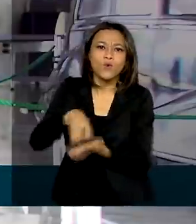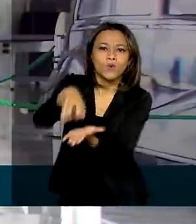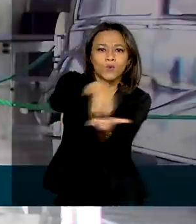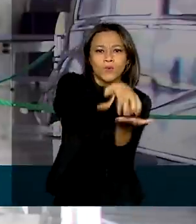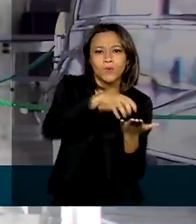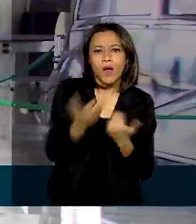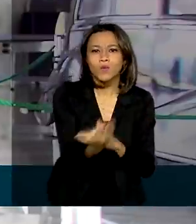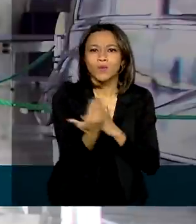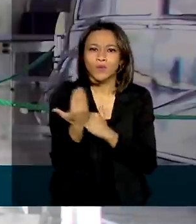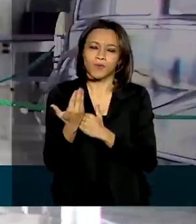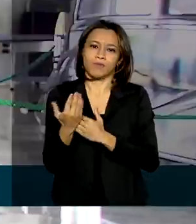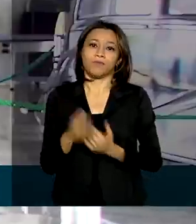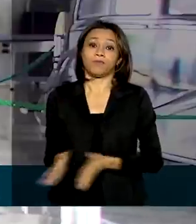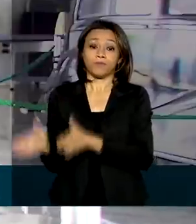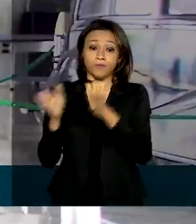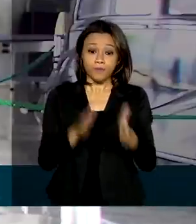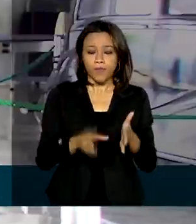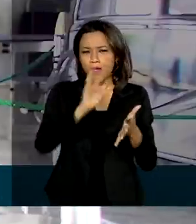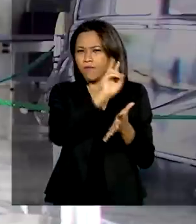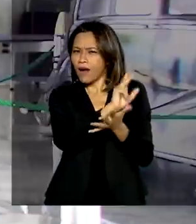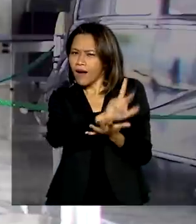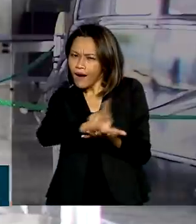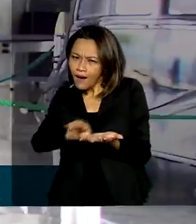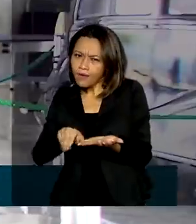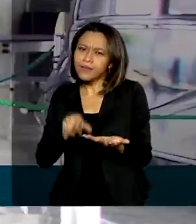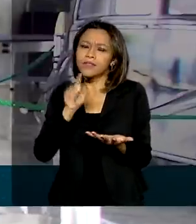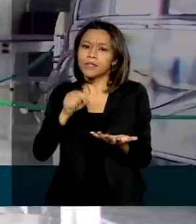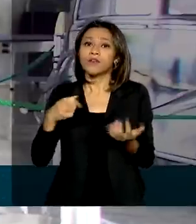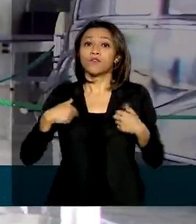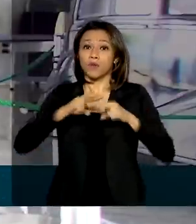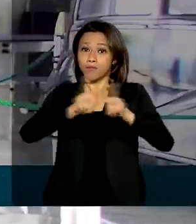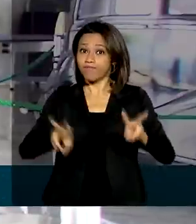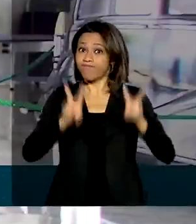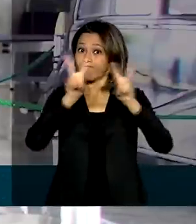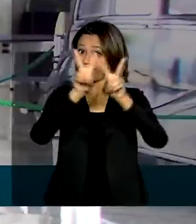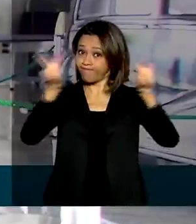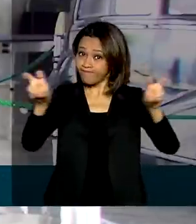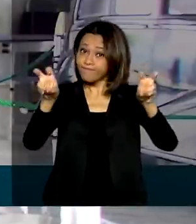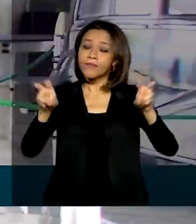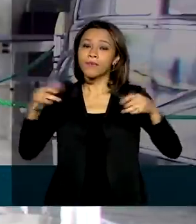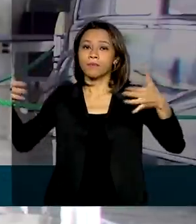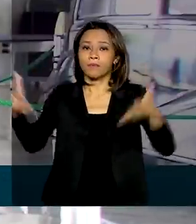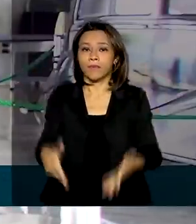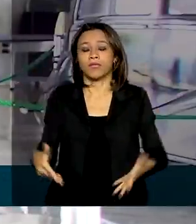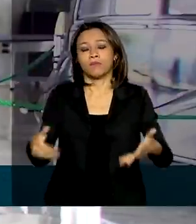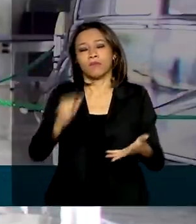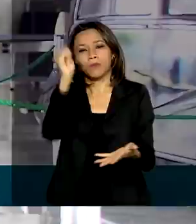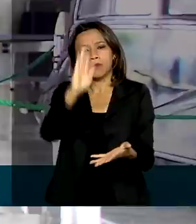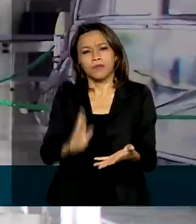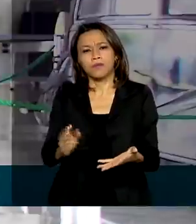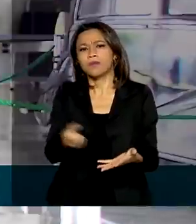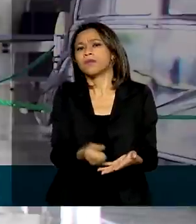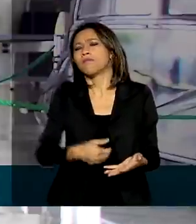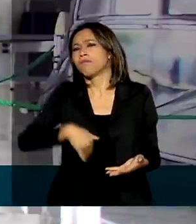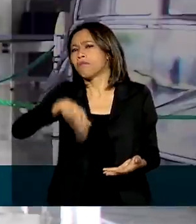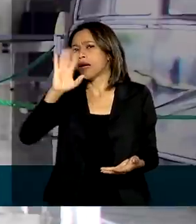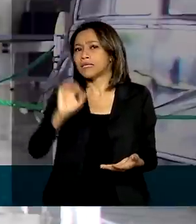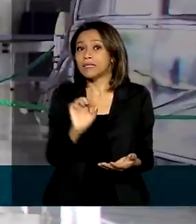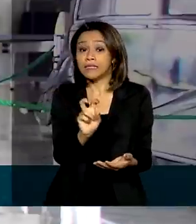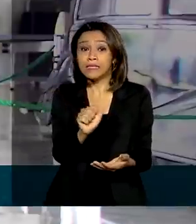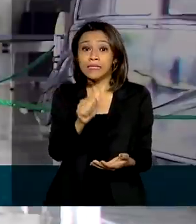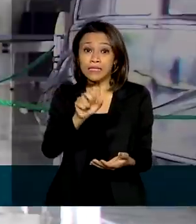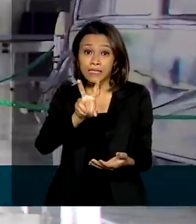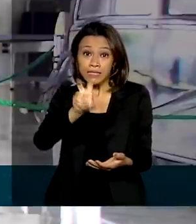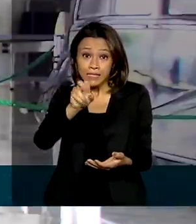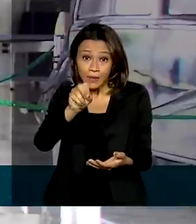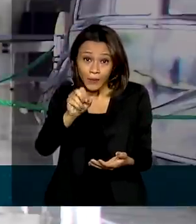Entre as ações humanitárias e de direitos humanos, foi destacada a participação do Brasil em mais de 50 operações de